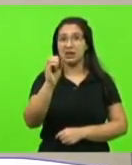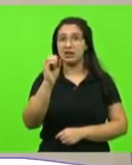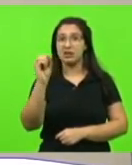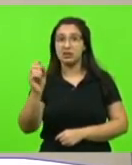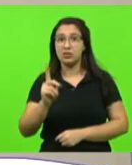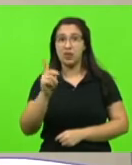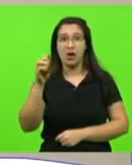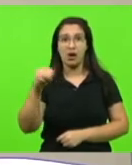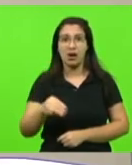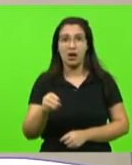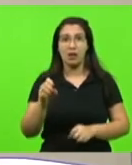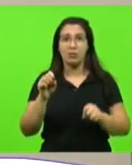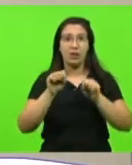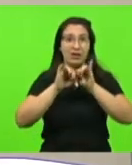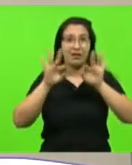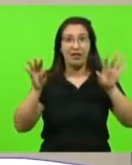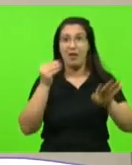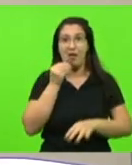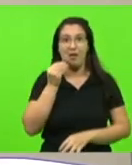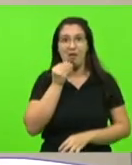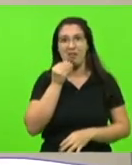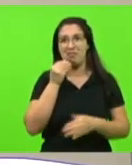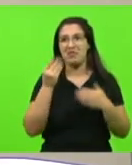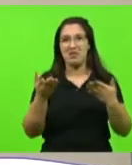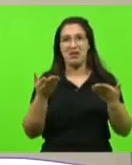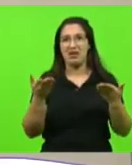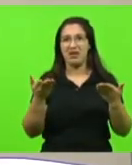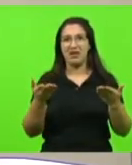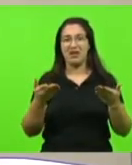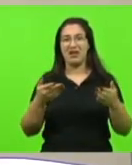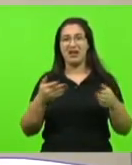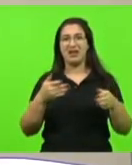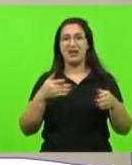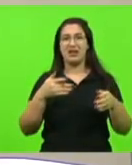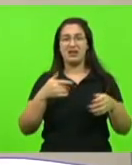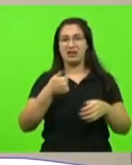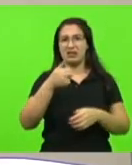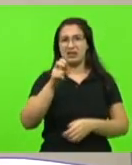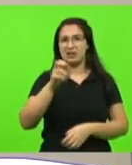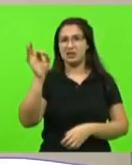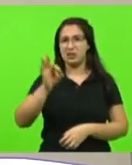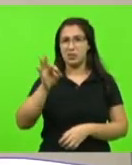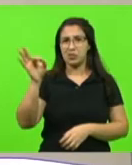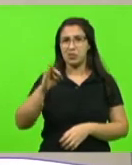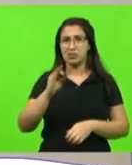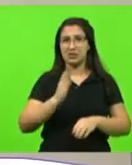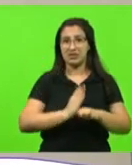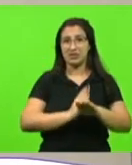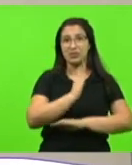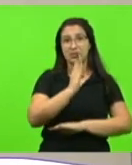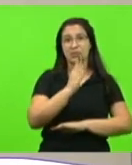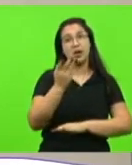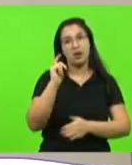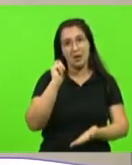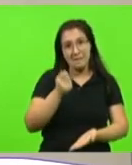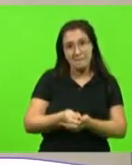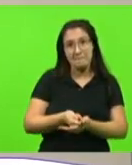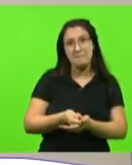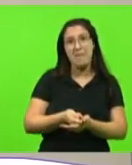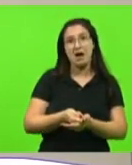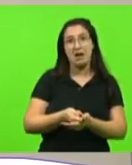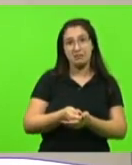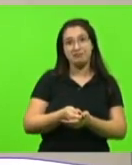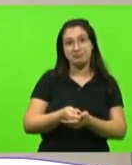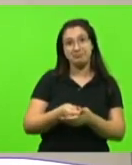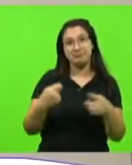que o cidadão não descuida, vezes vai passar em uma velocidade de 10, 15%, além desse limite e este vai pagar a multa, então,